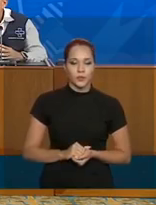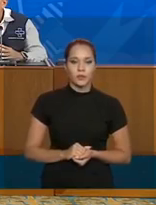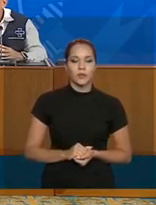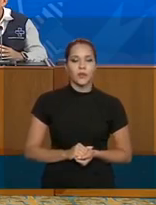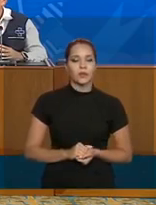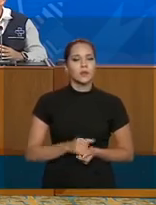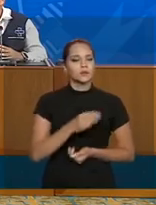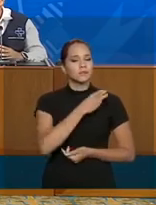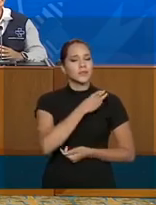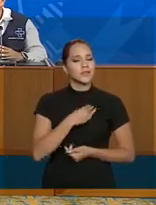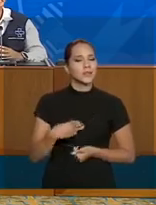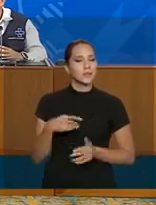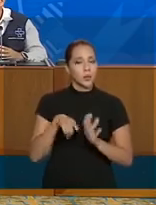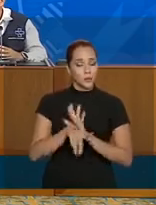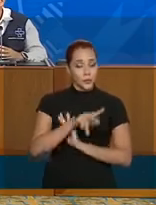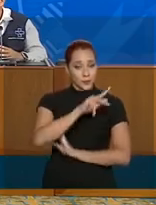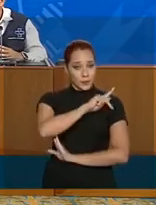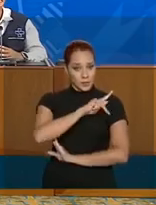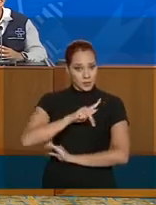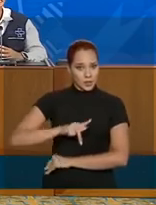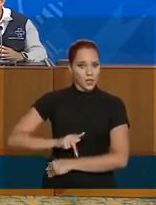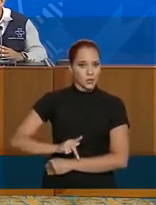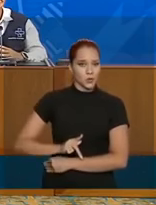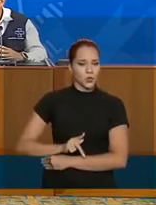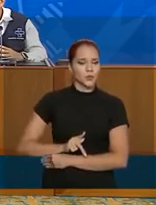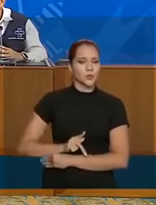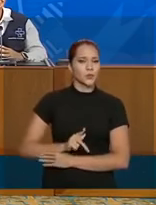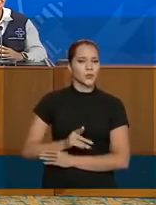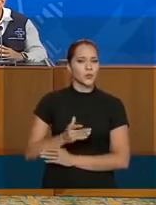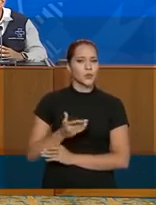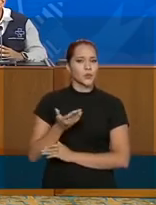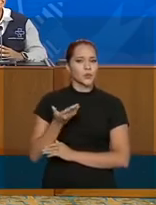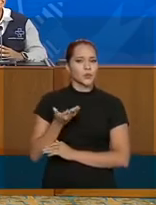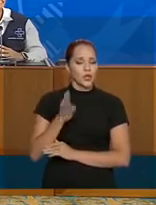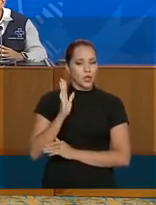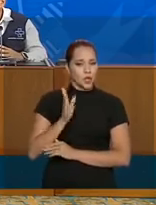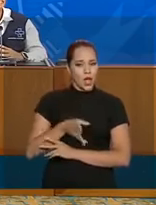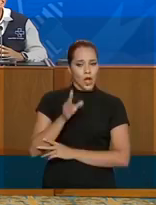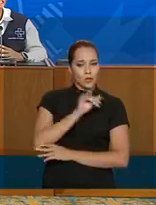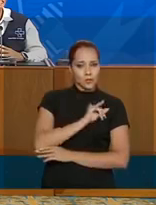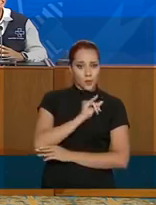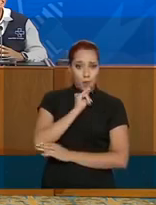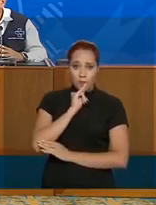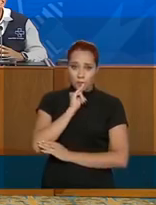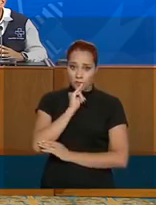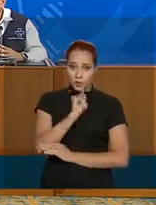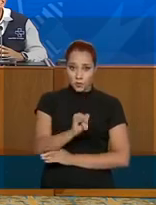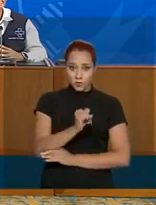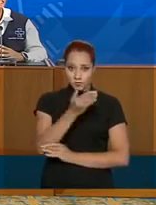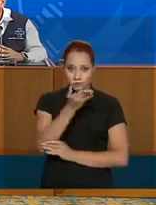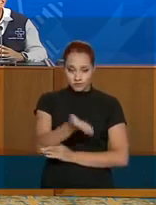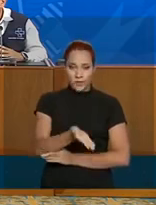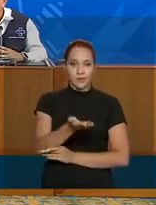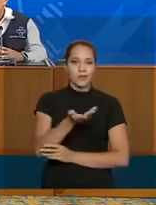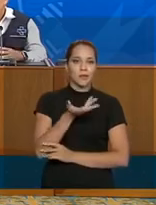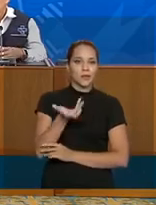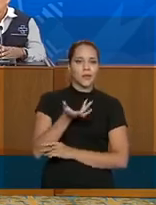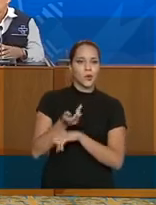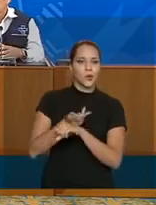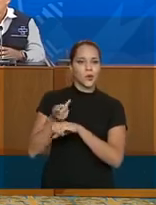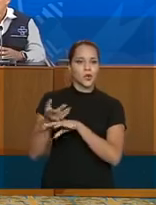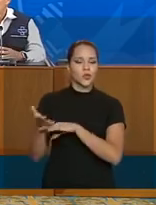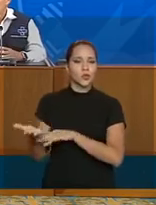Ministro, o presidente da República comunicou ao senhor que está procurando um substituto